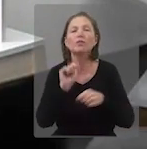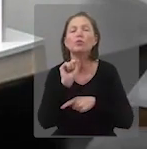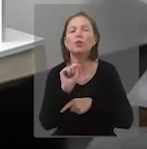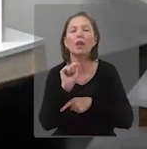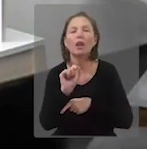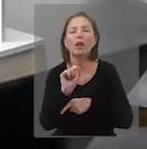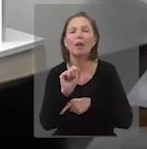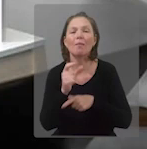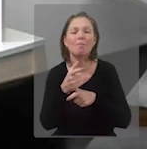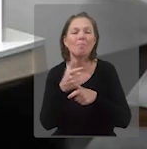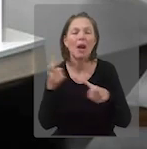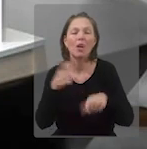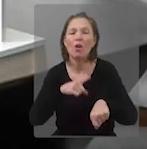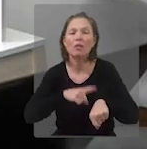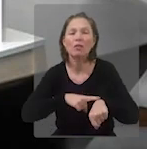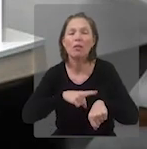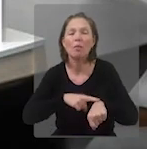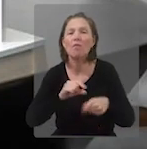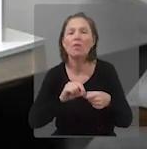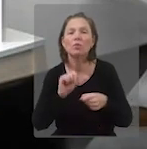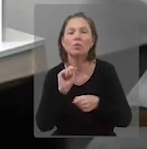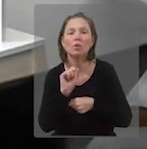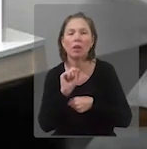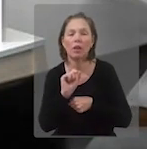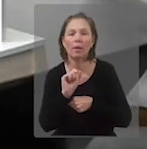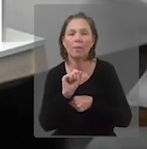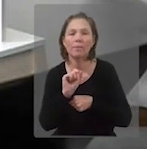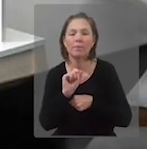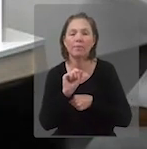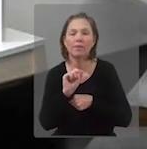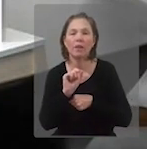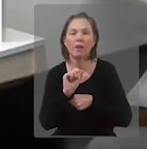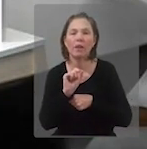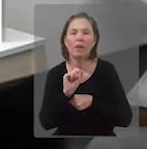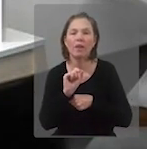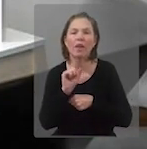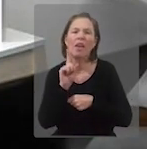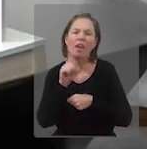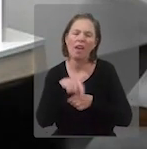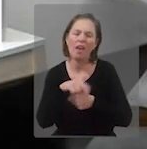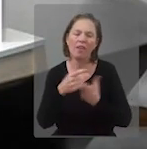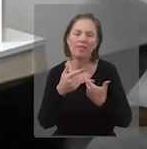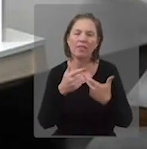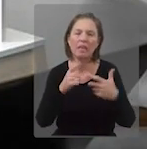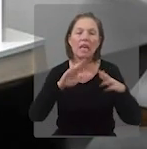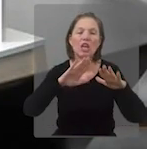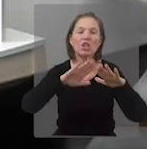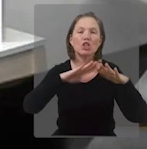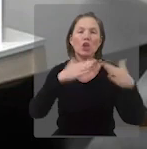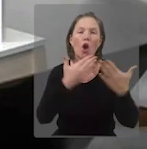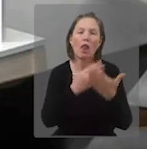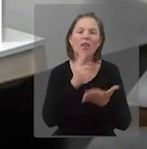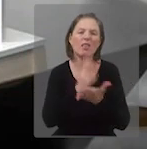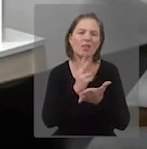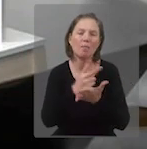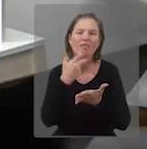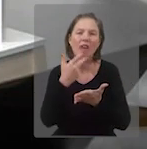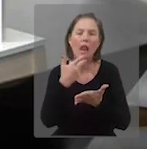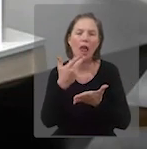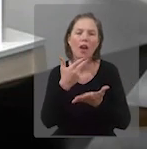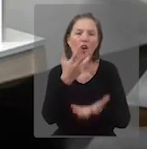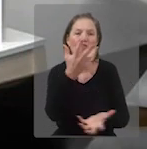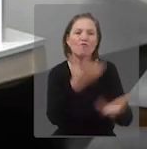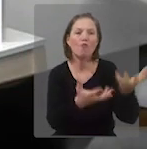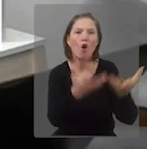parte do tempo, a grande parte do tempo dele, naquilo que se chama, acho que em toda escola se chama assim, que é o